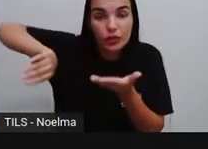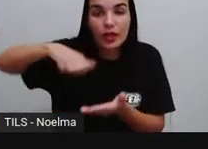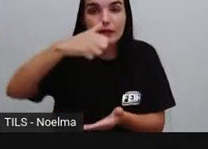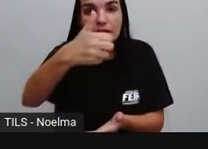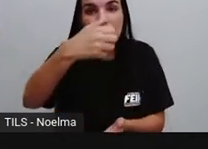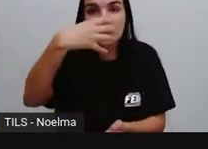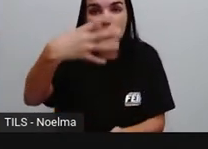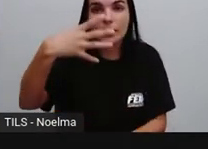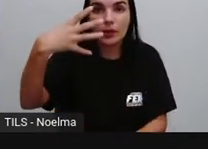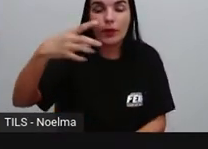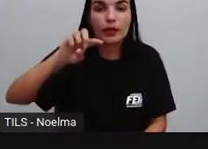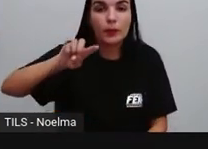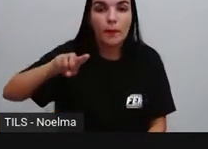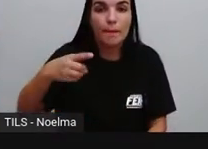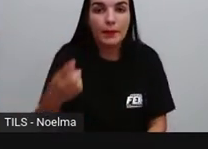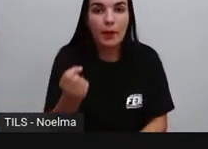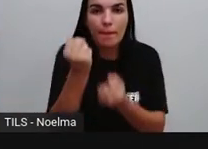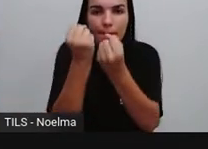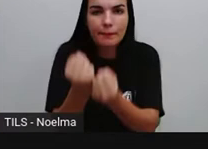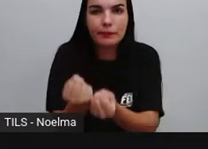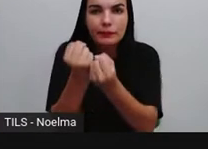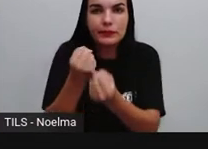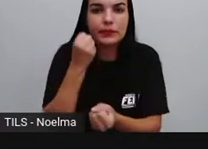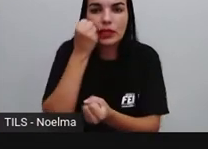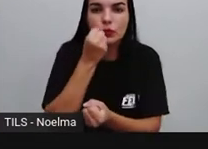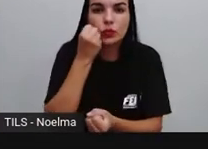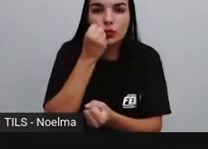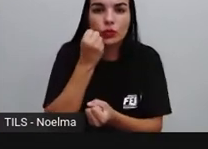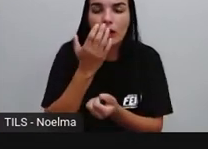de açúcar dos alimentos até 2022.